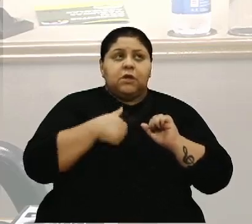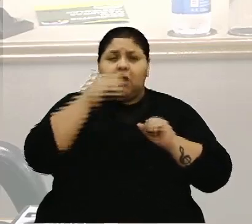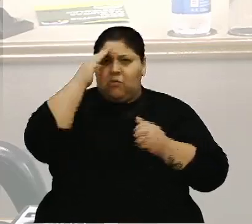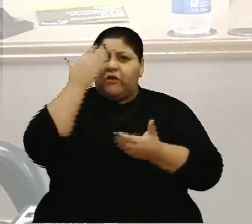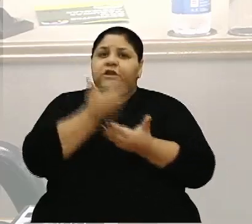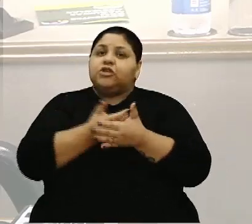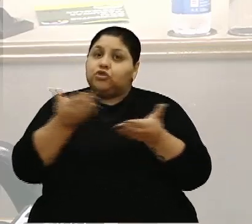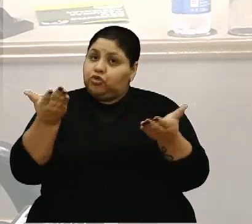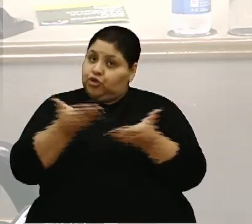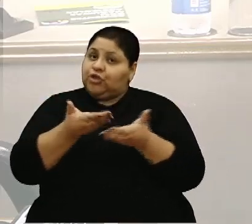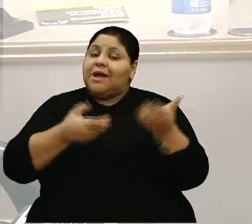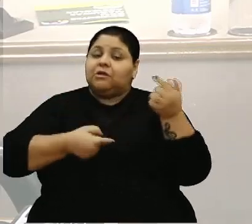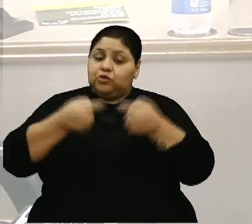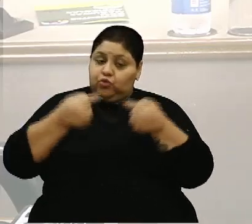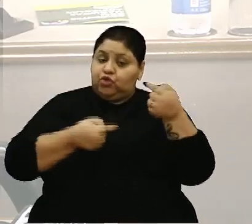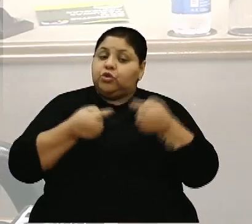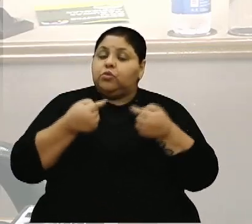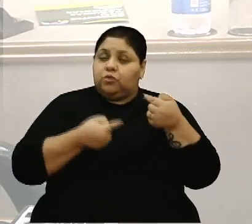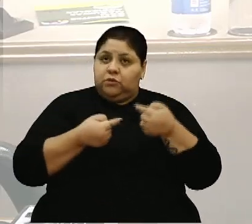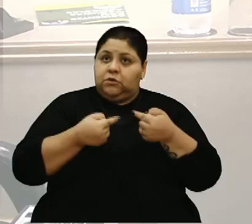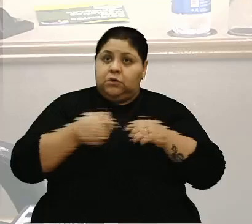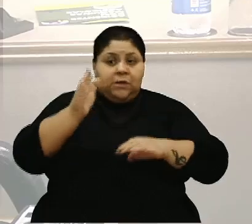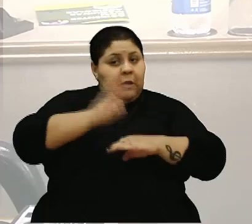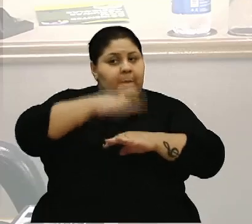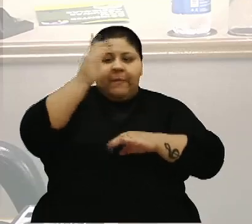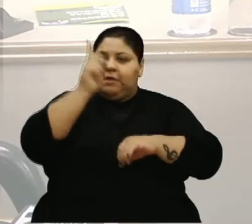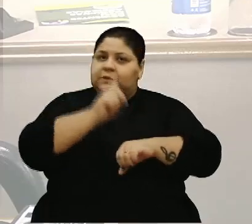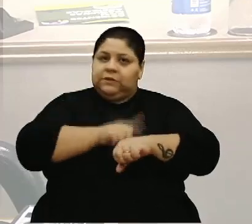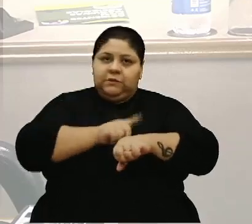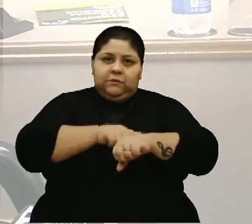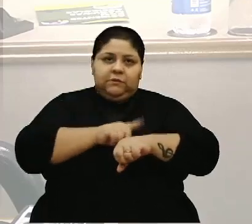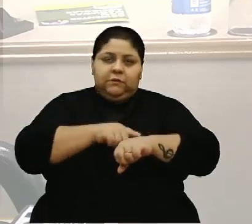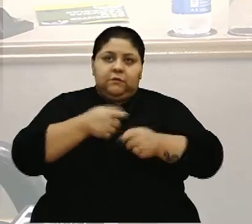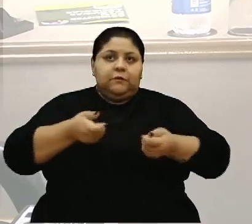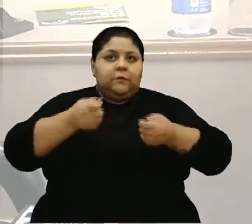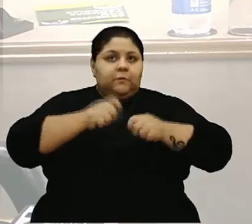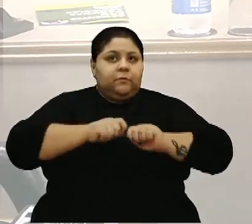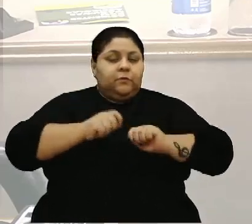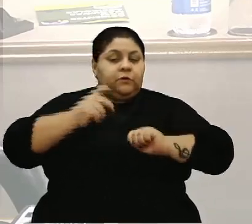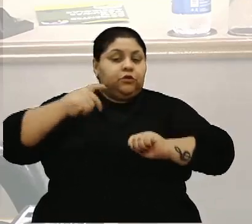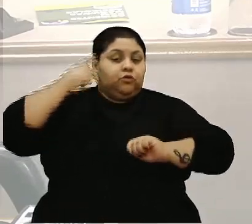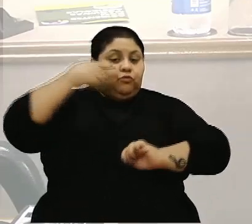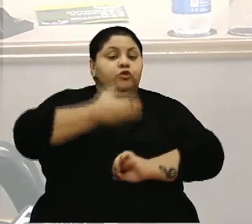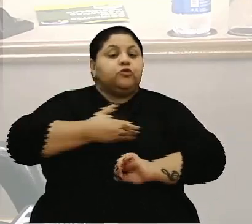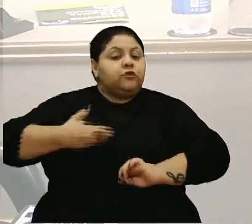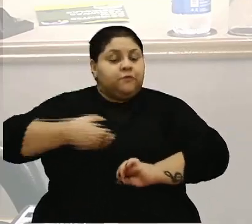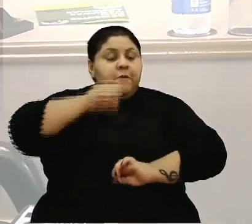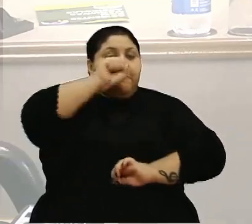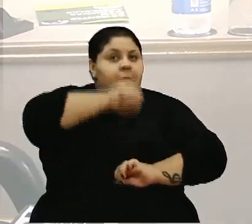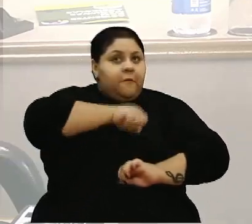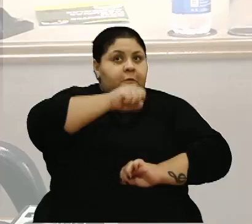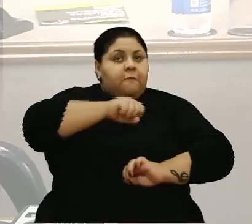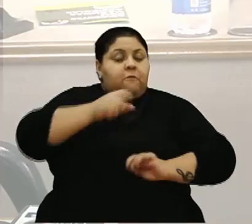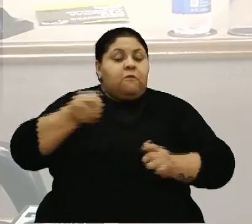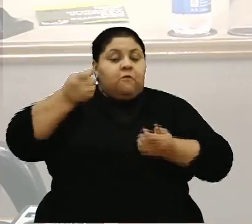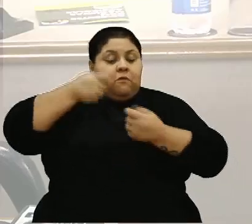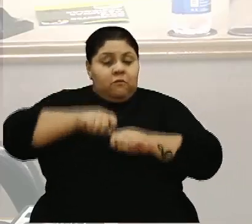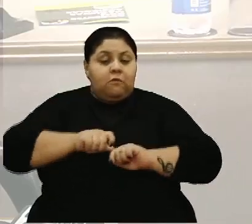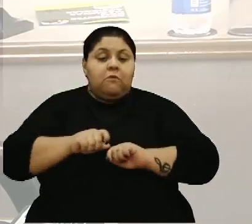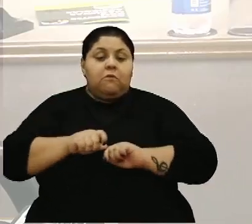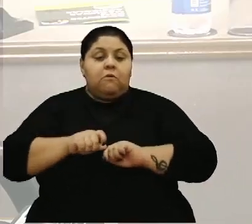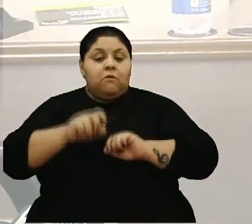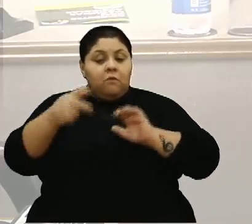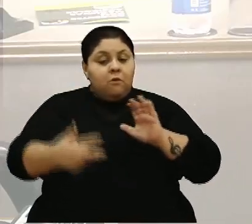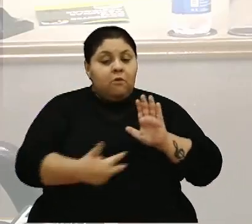deveria ter sido discutido há mais tempo. Precisamos de políticas públicas, sim. Precisamos dar uma